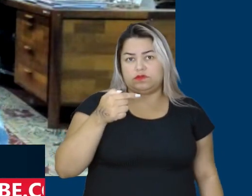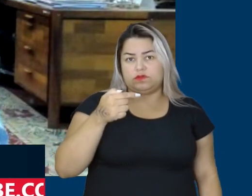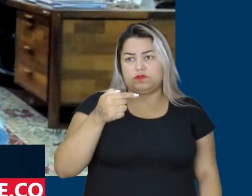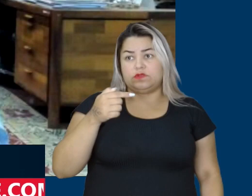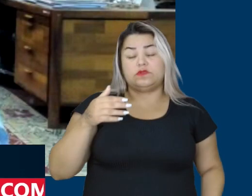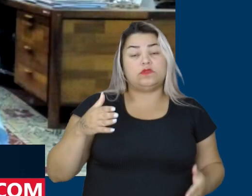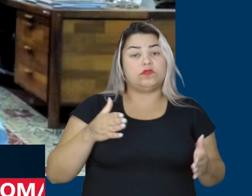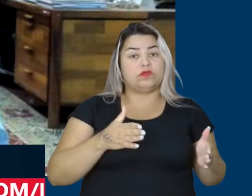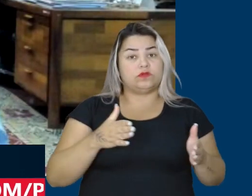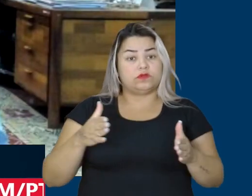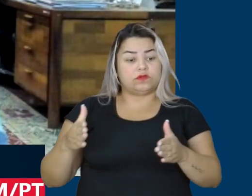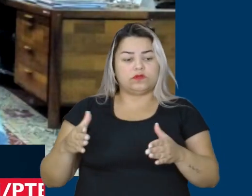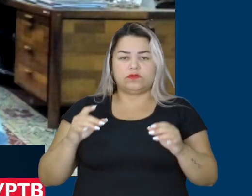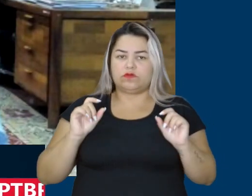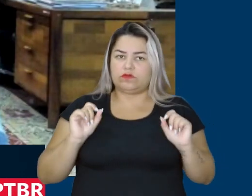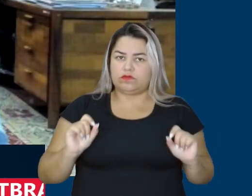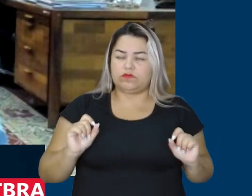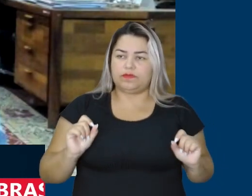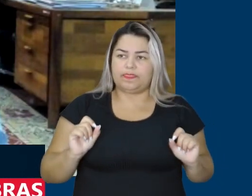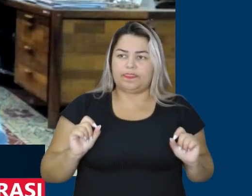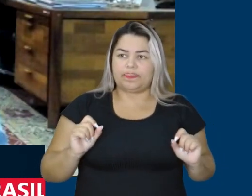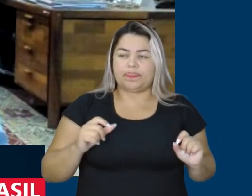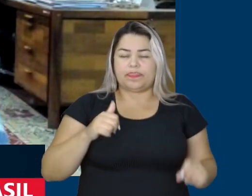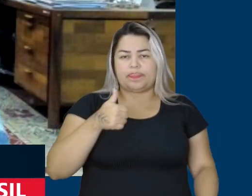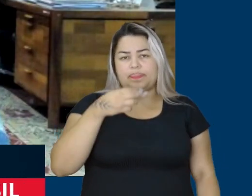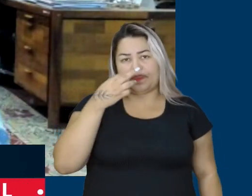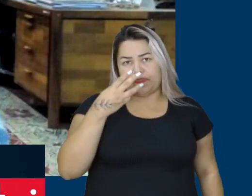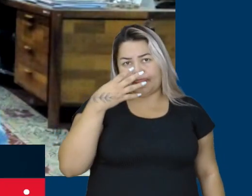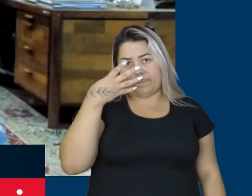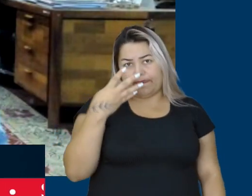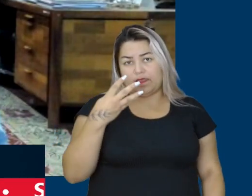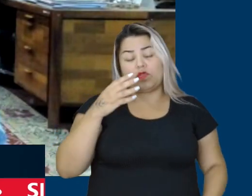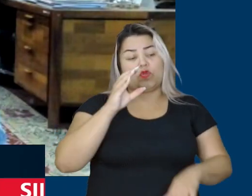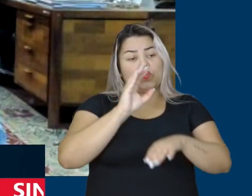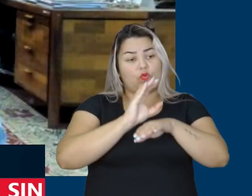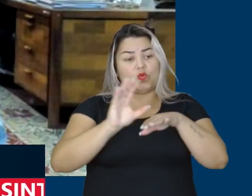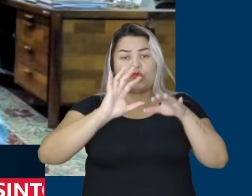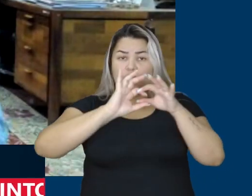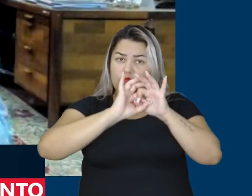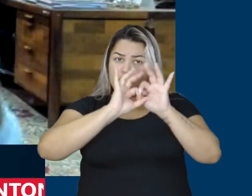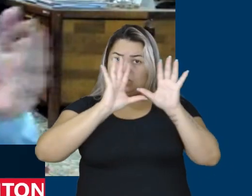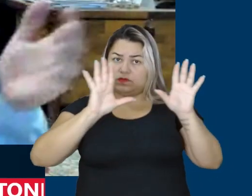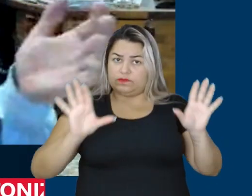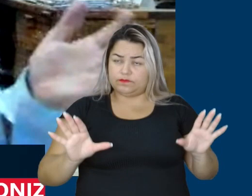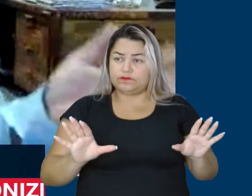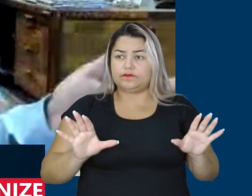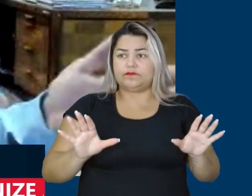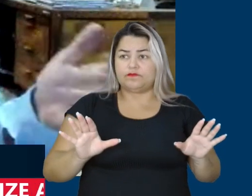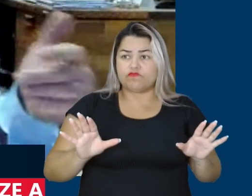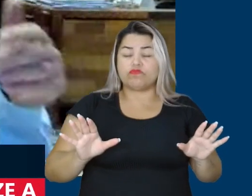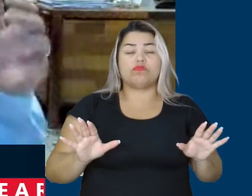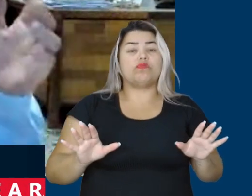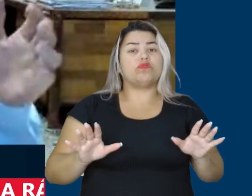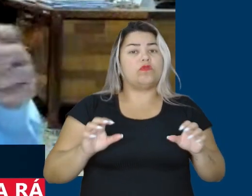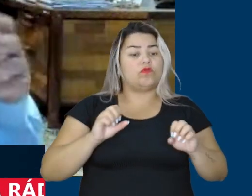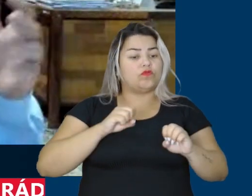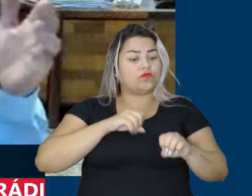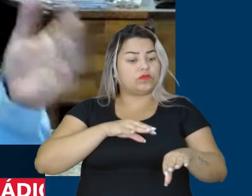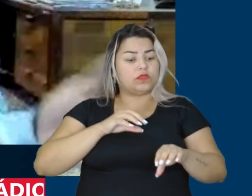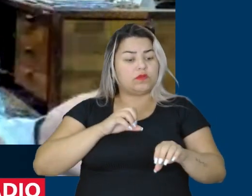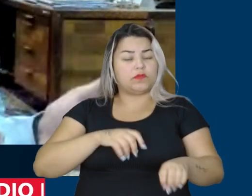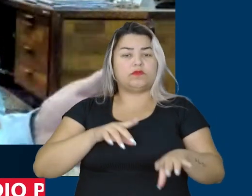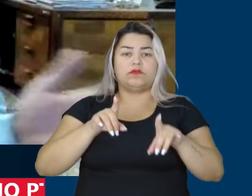e nessas sete trilhas foram 134 cursos à disposição, desde o letramento, desde